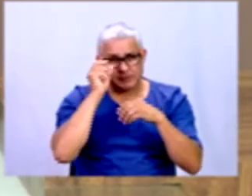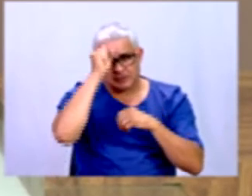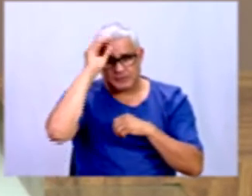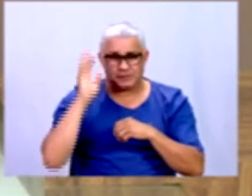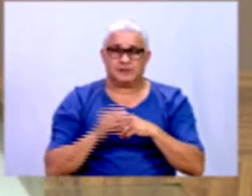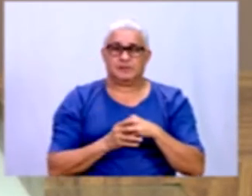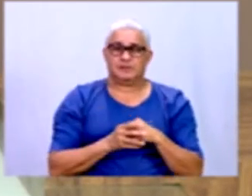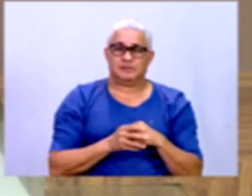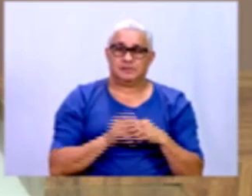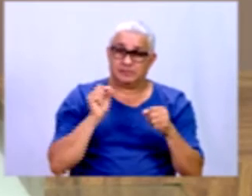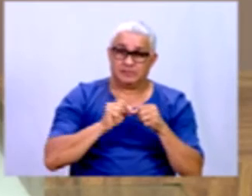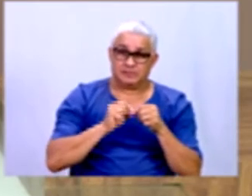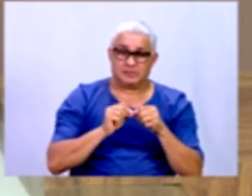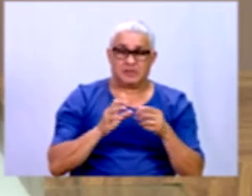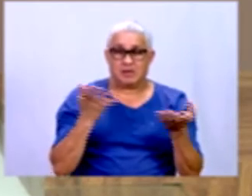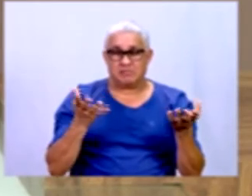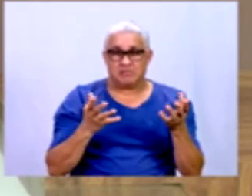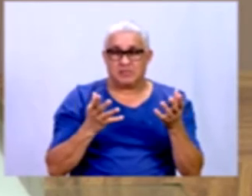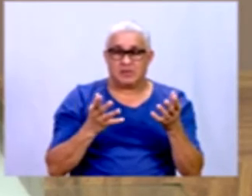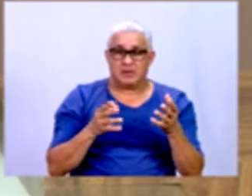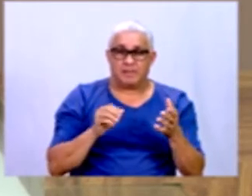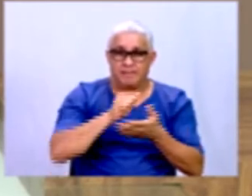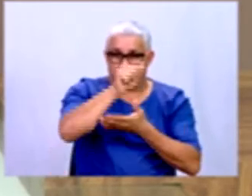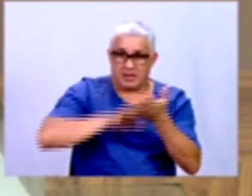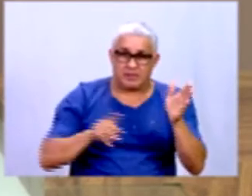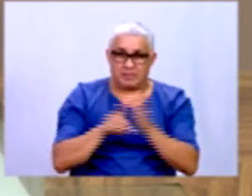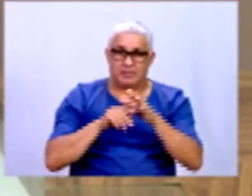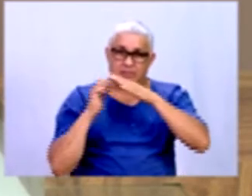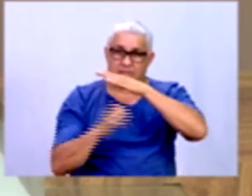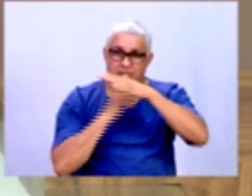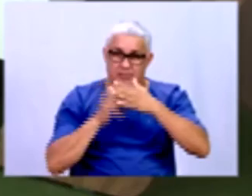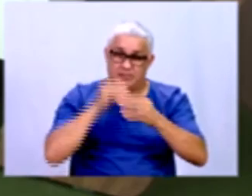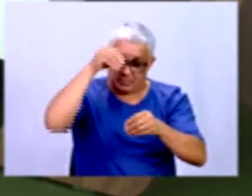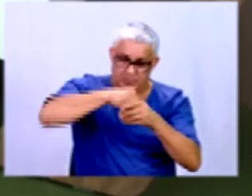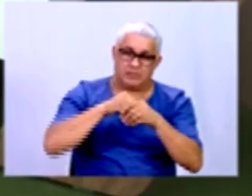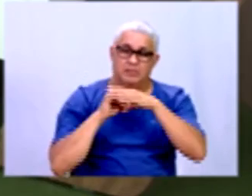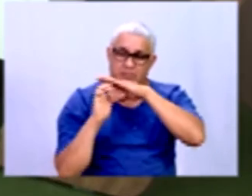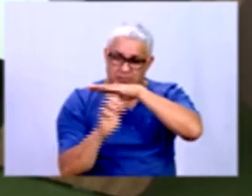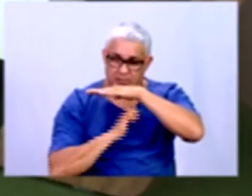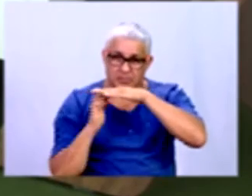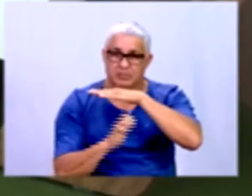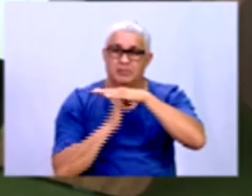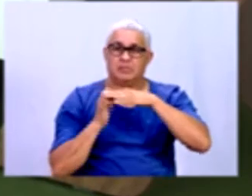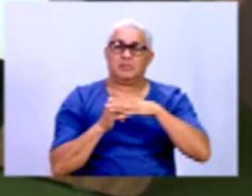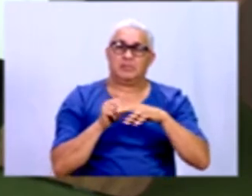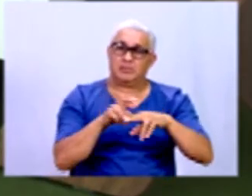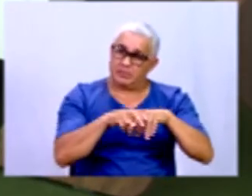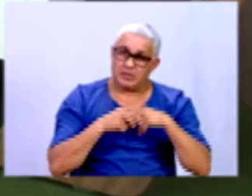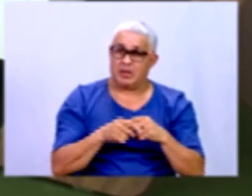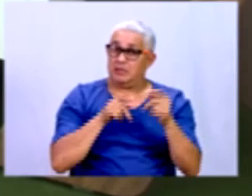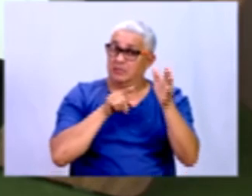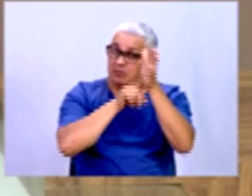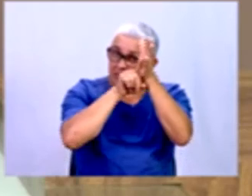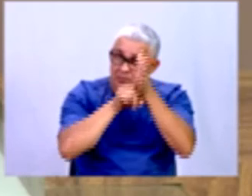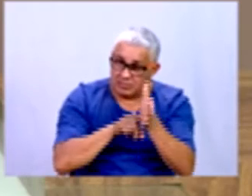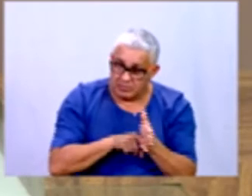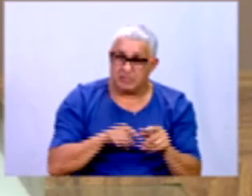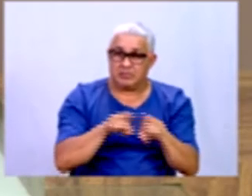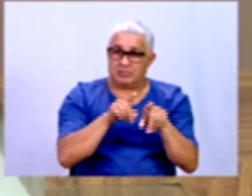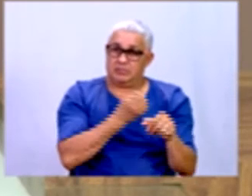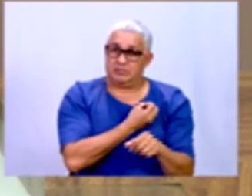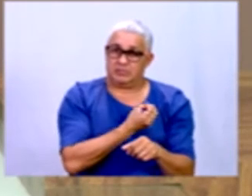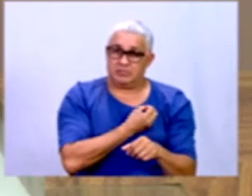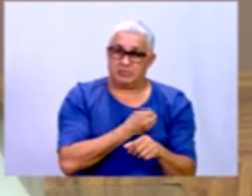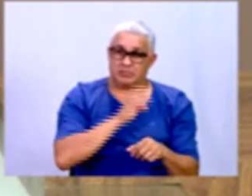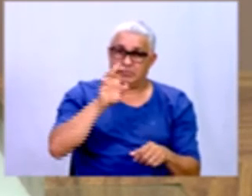Ao realizar as suas atividades, elas expressam uma série de realidades que estão ali dentro daquela organização e que são expressas através das pesquisas e dos números